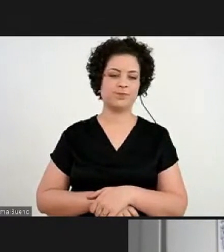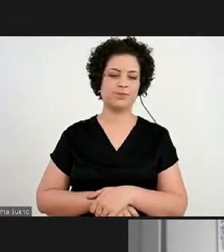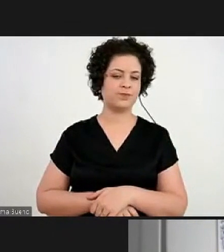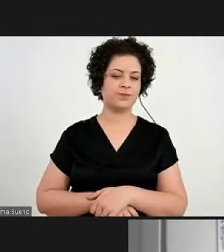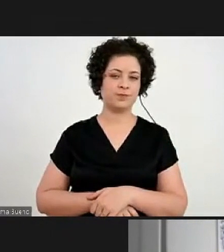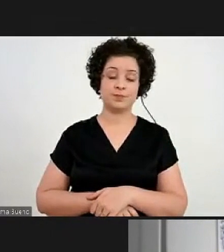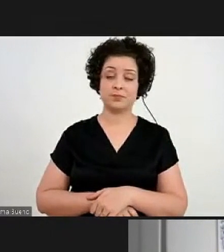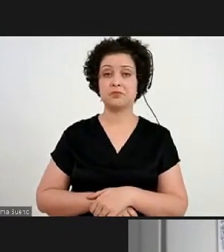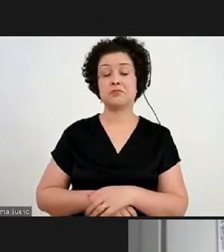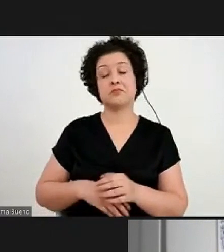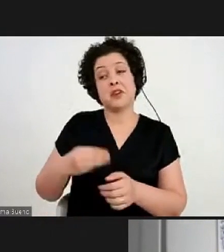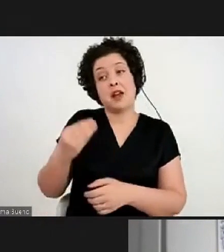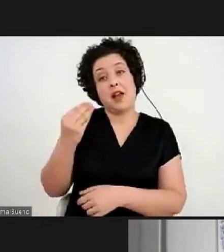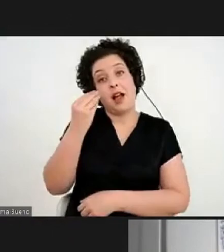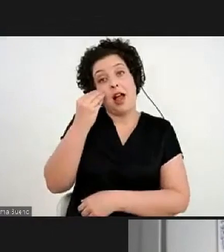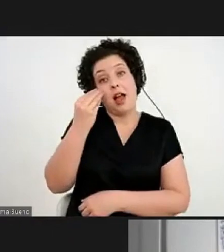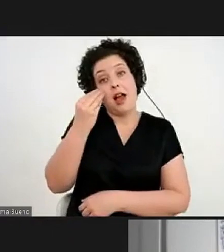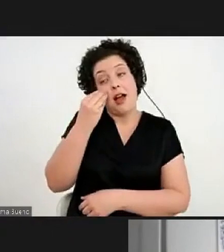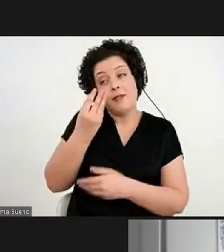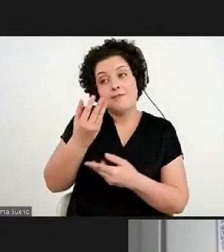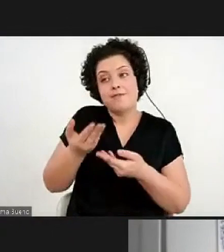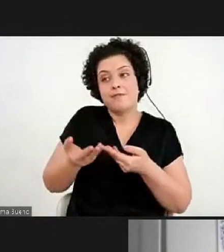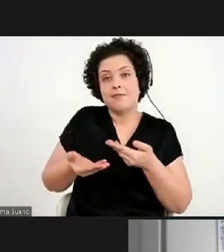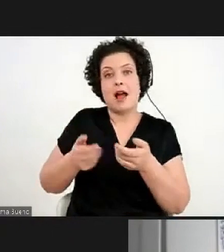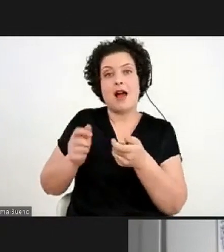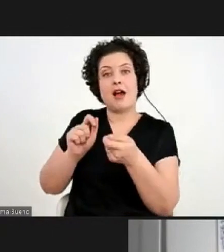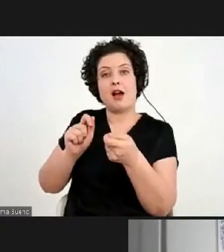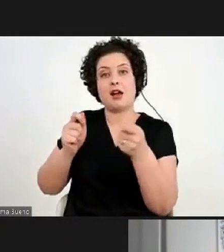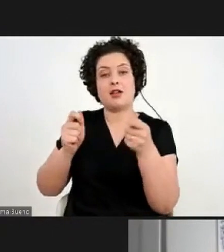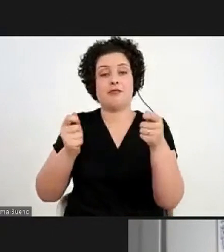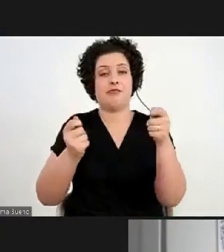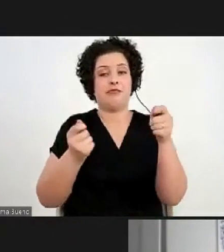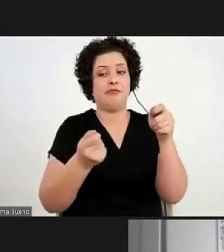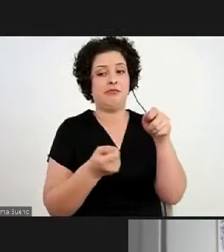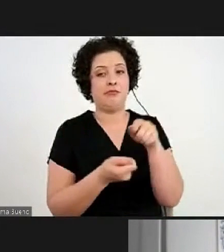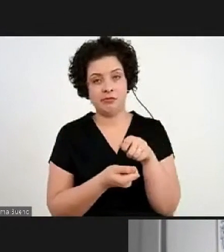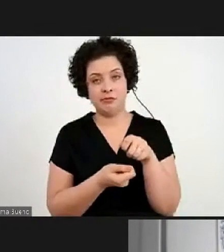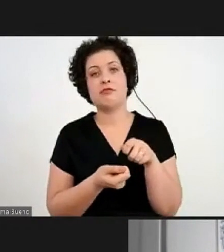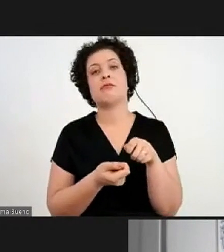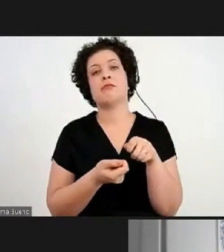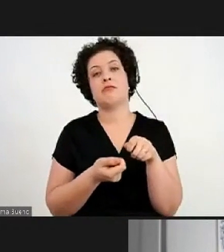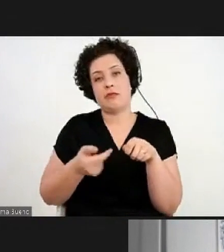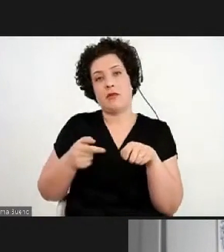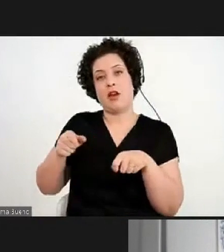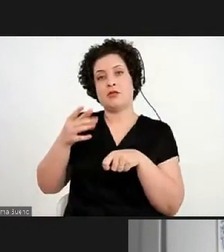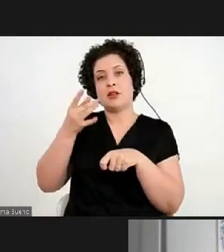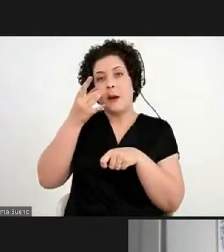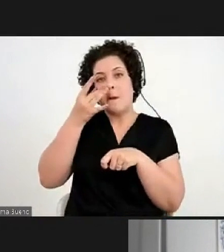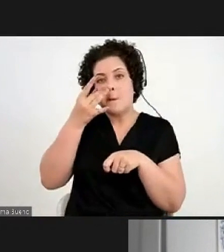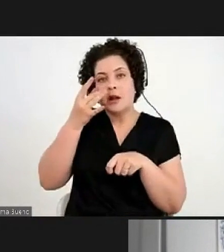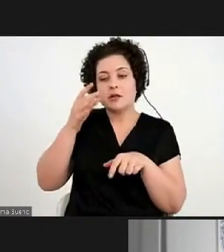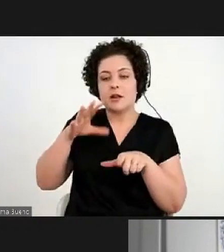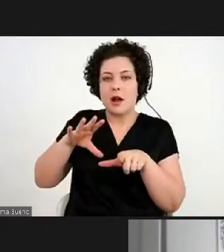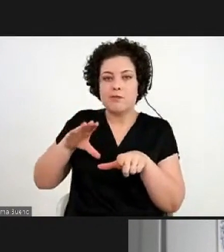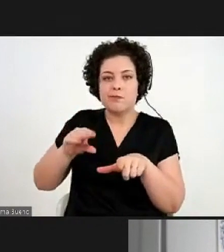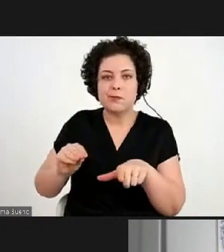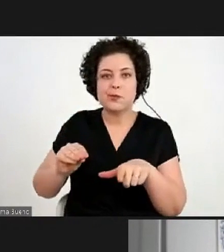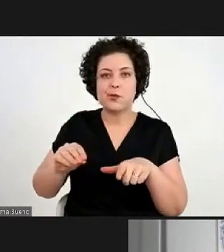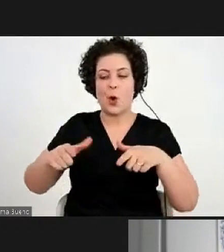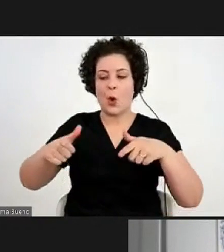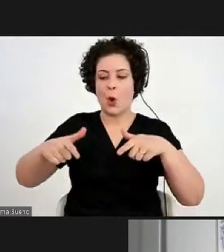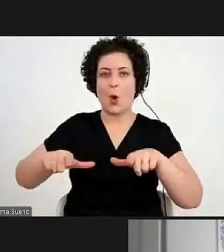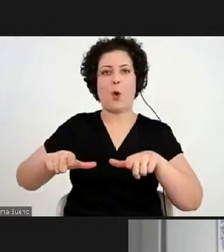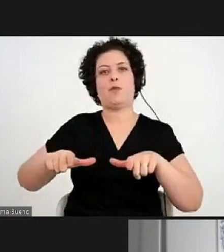São tentativas de trazer essa materialidade presente nas obras. Isso a gente